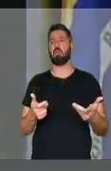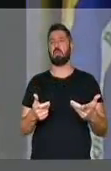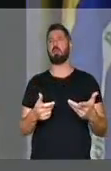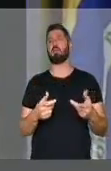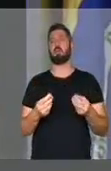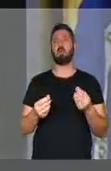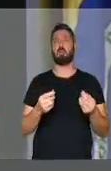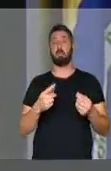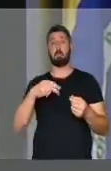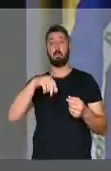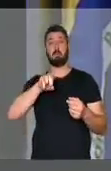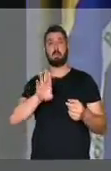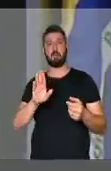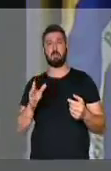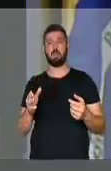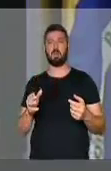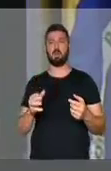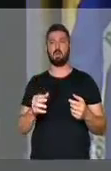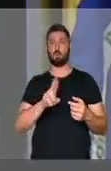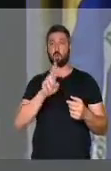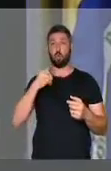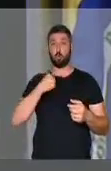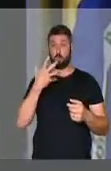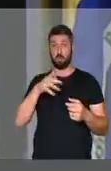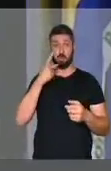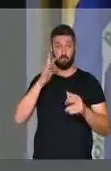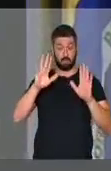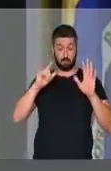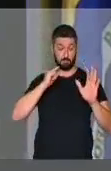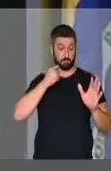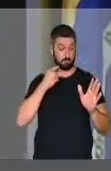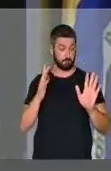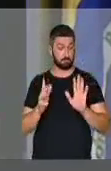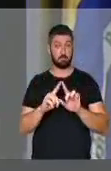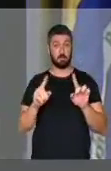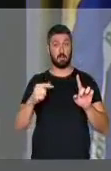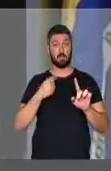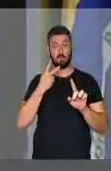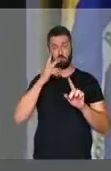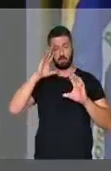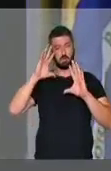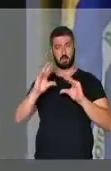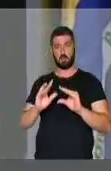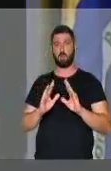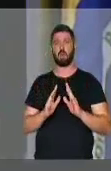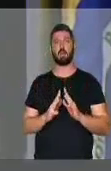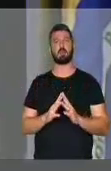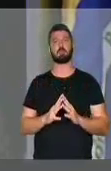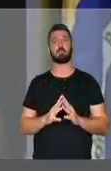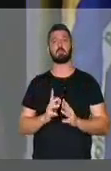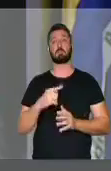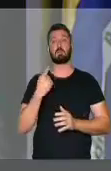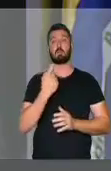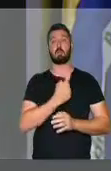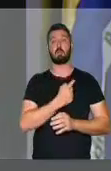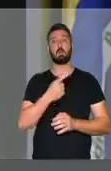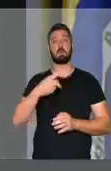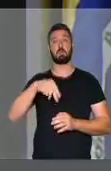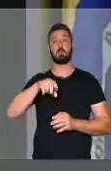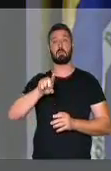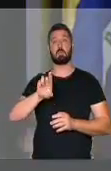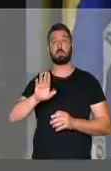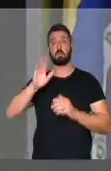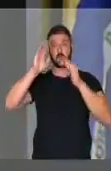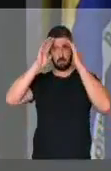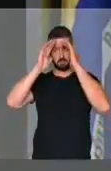chamando os PMDBistas do nome que eu não vou nem dizer. Eu quero dizer com toda tranquilidade. Nós, do PMDB,